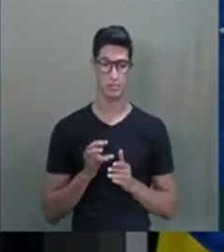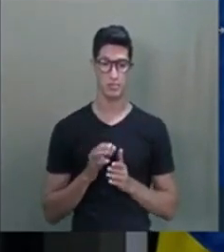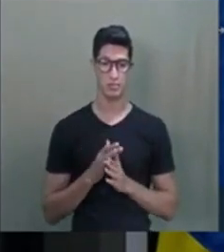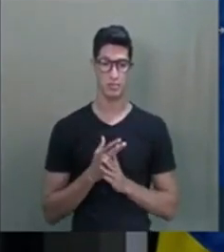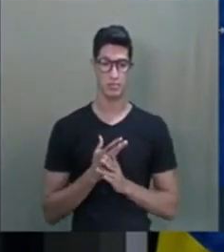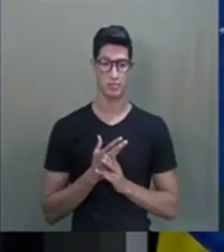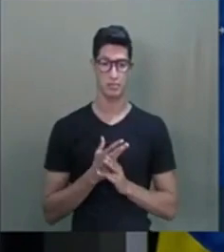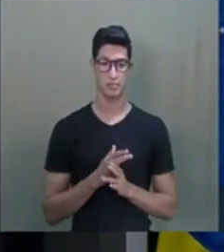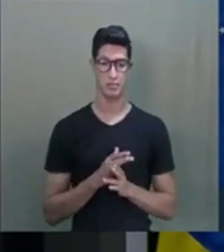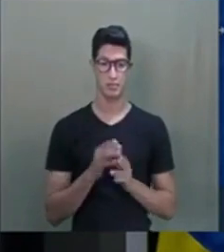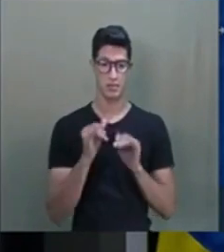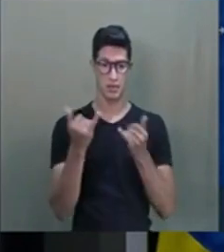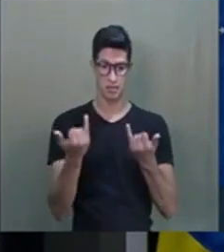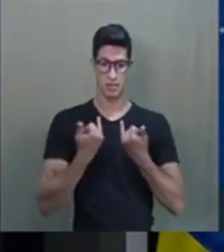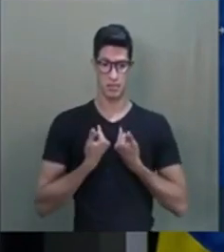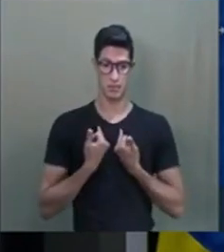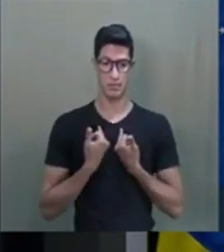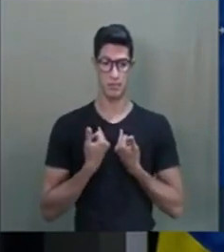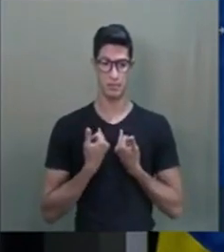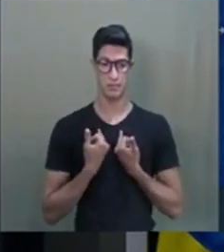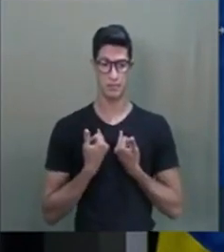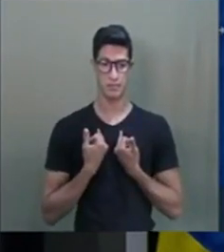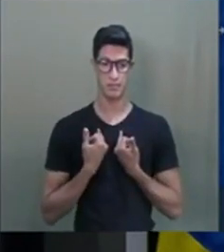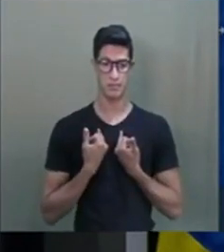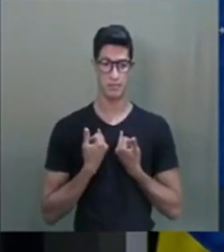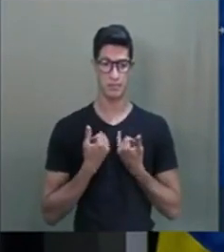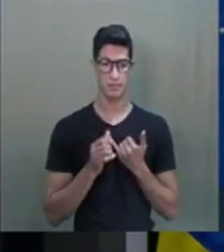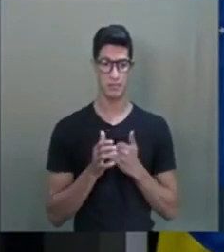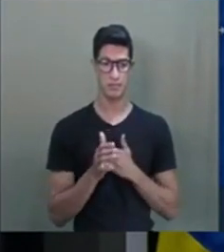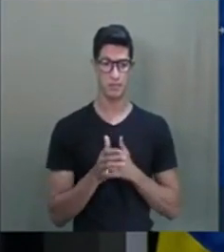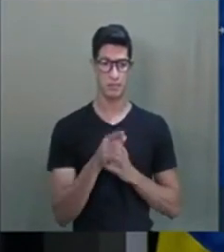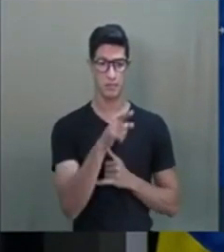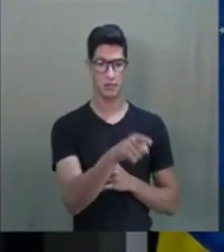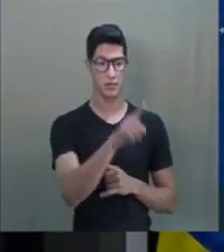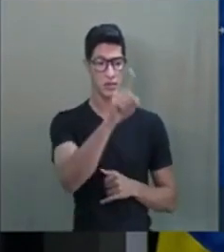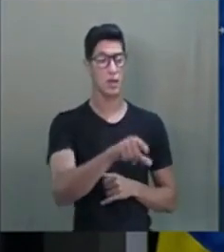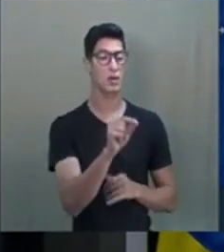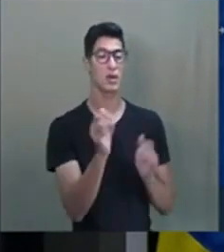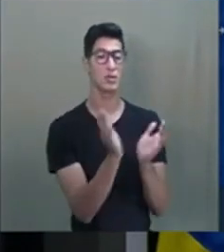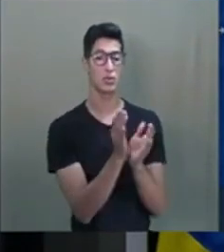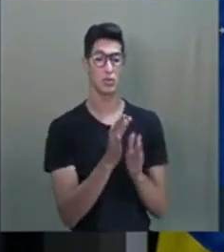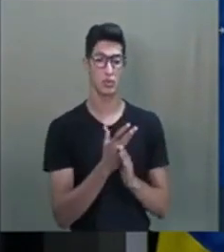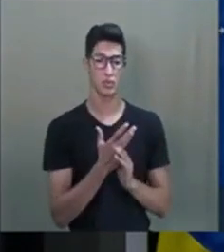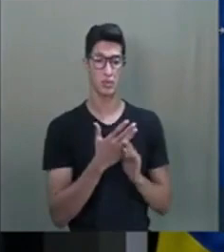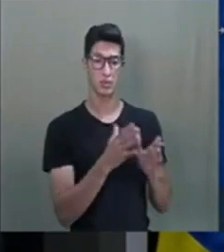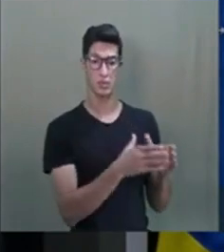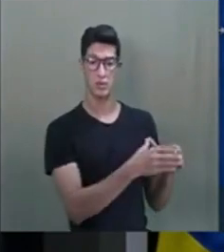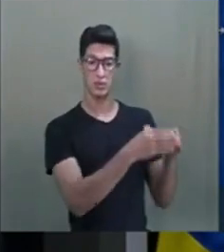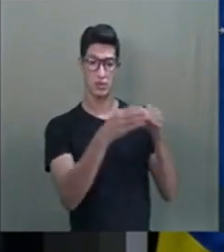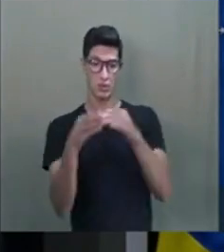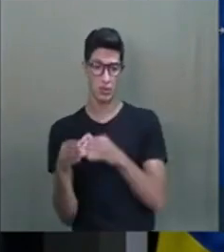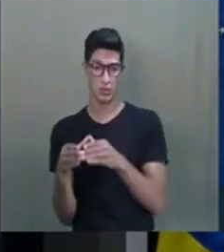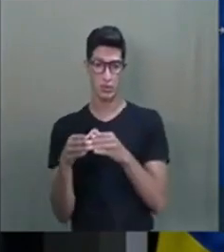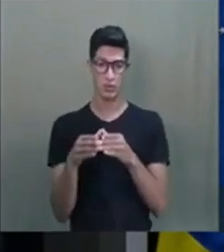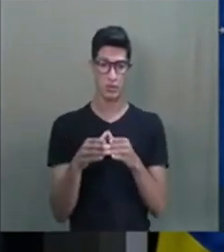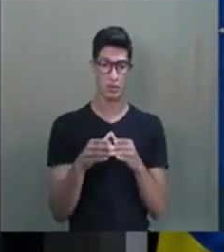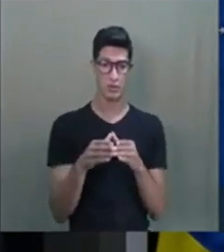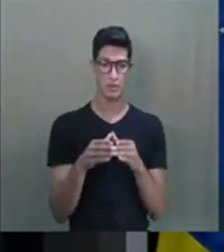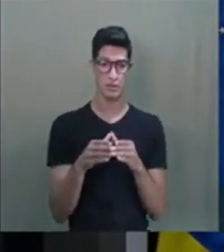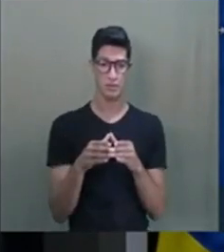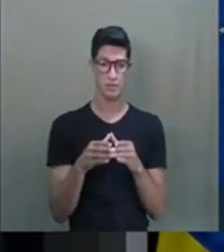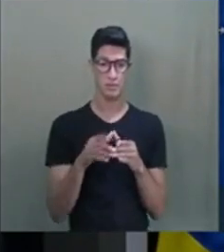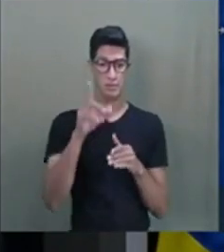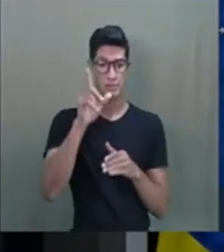E daí ela falou assim para mim, você é o quê do grupo? Eu falei, ah, eu trouxe o grupo para cá, né? Ela falou,